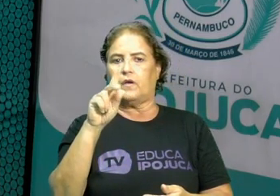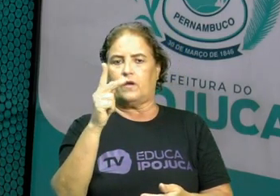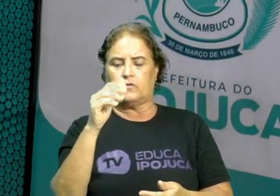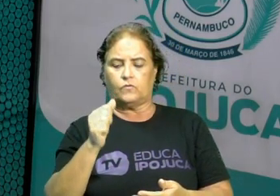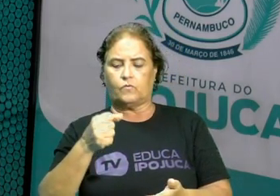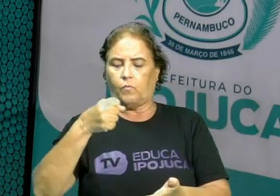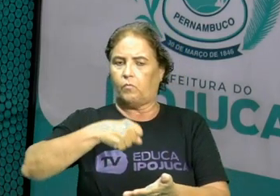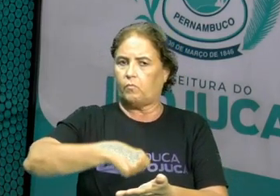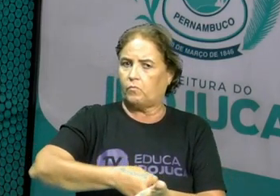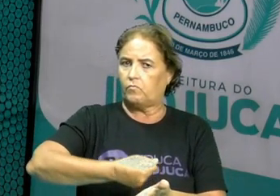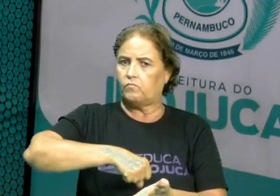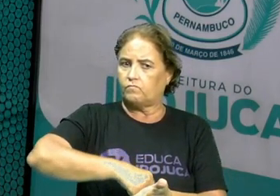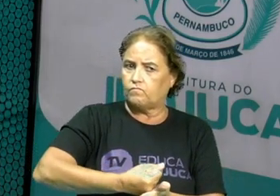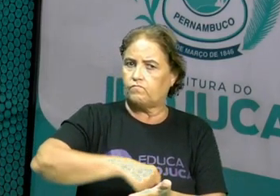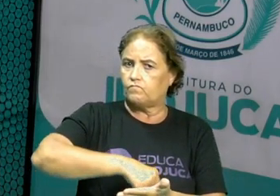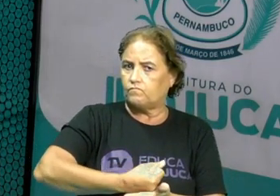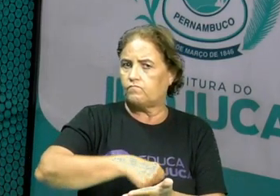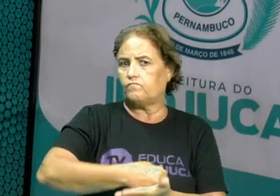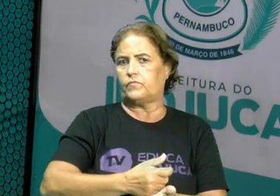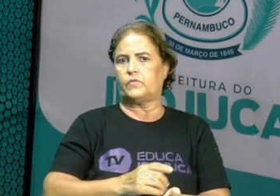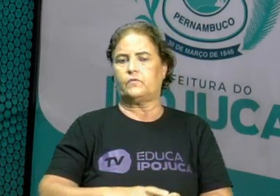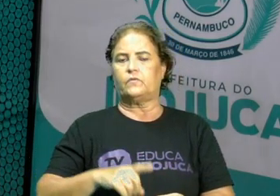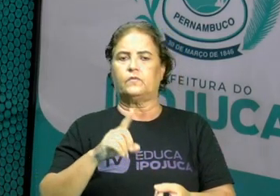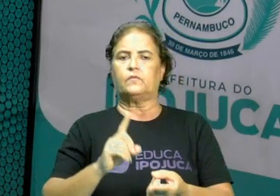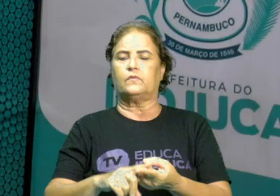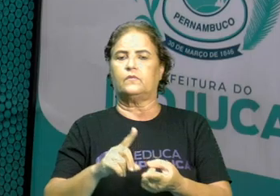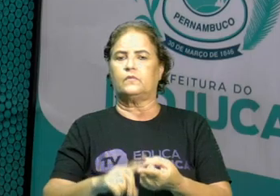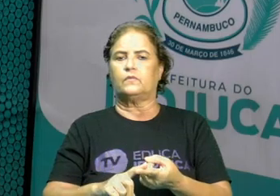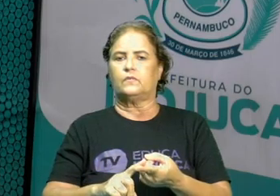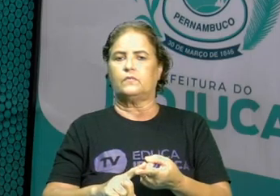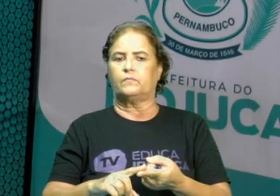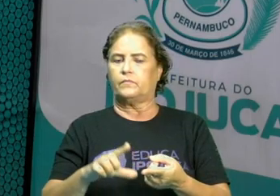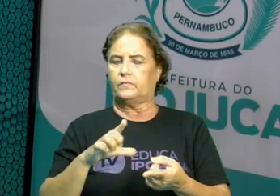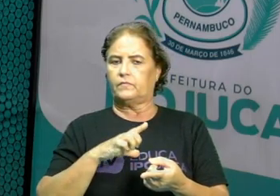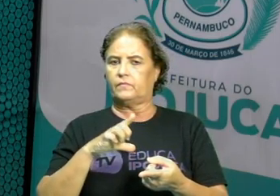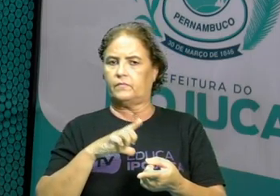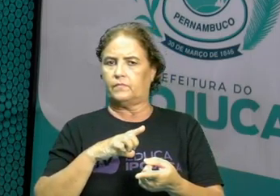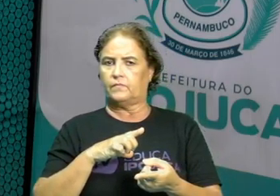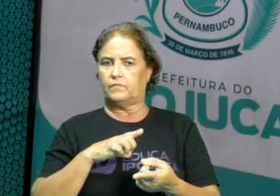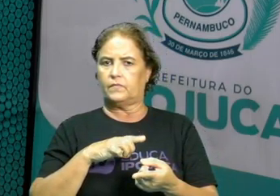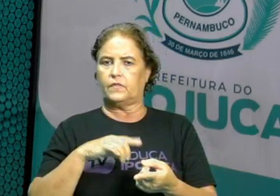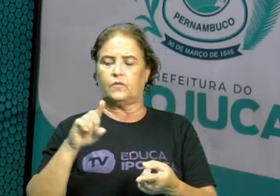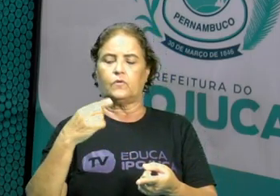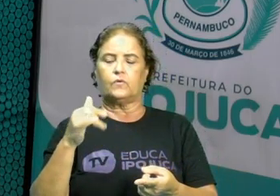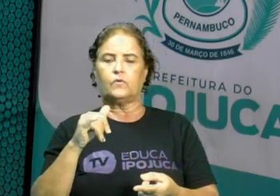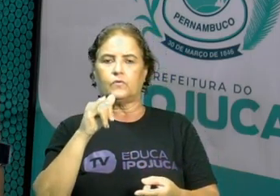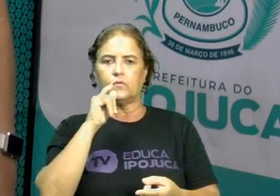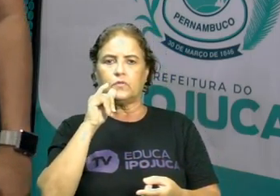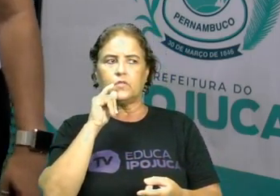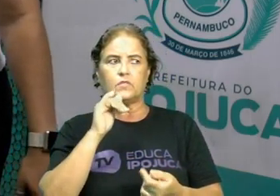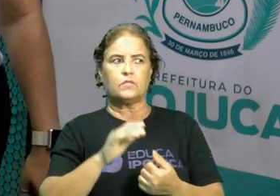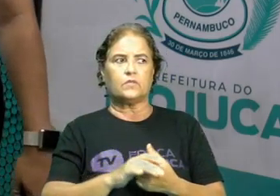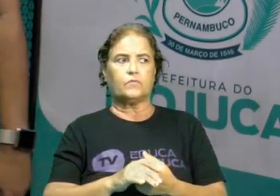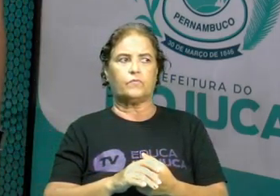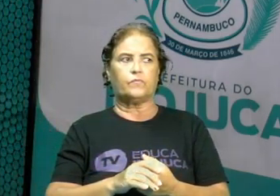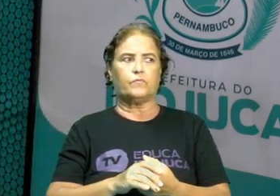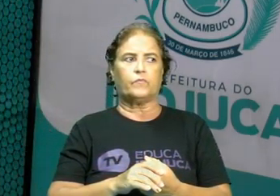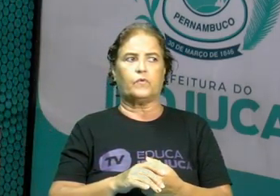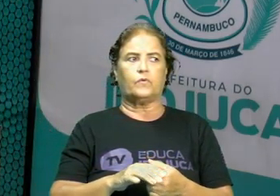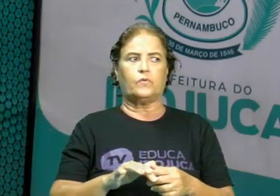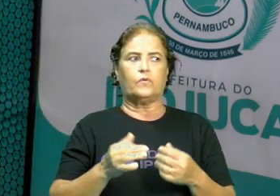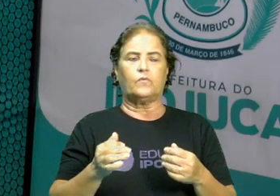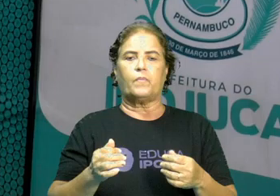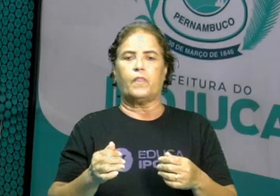Um outro exemplo que eu tenho também, de máquinas simples que funcionam, que nos ajudam no nosso dia a dia, são as